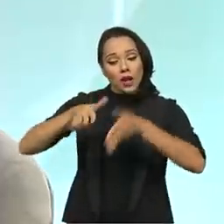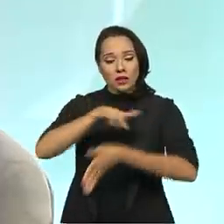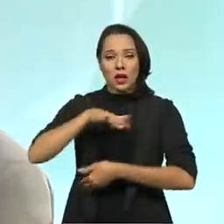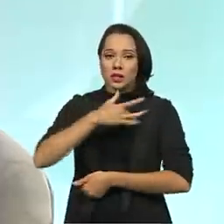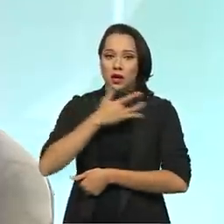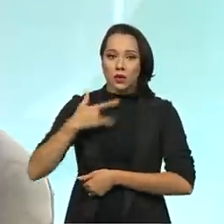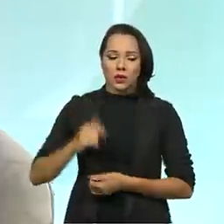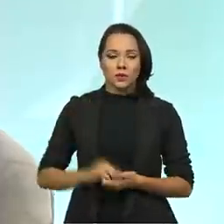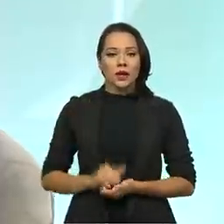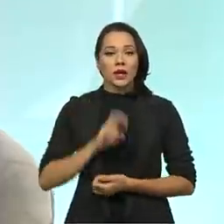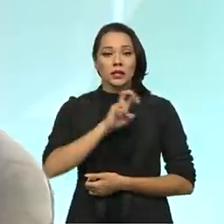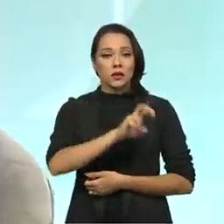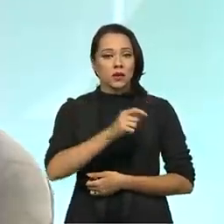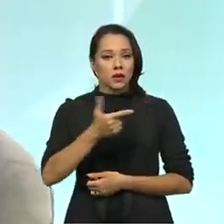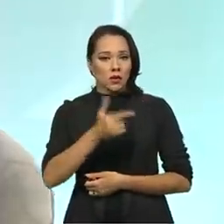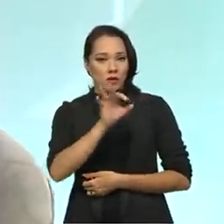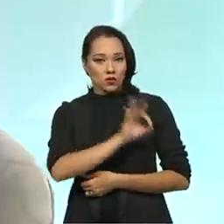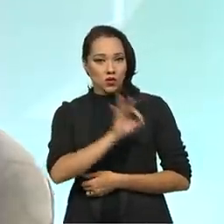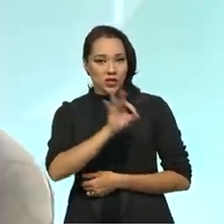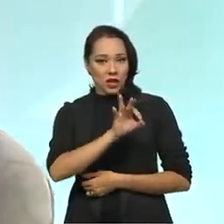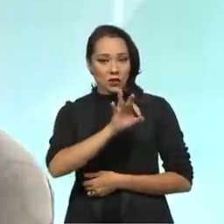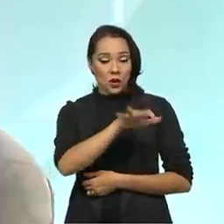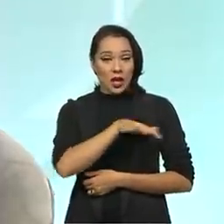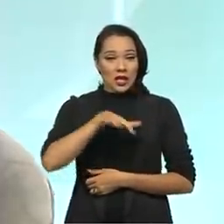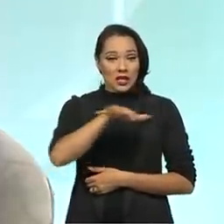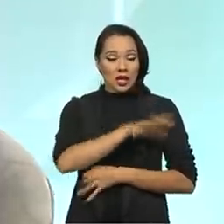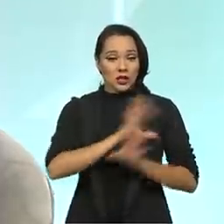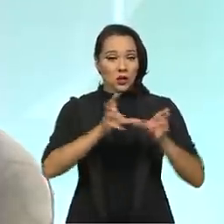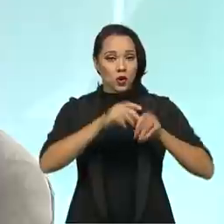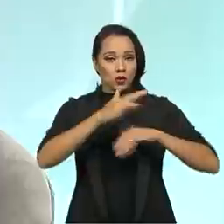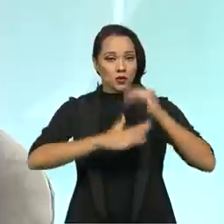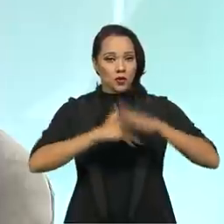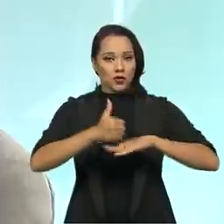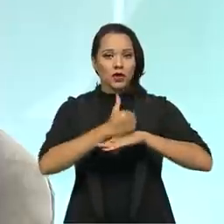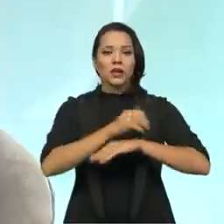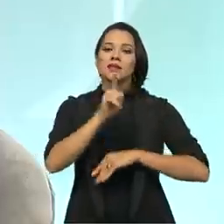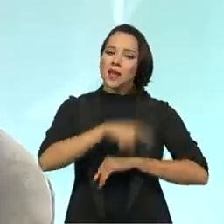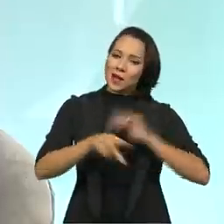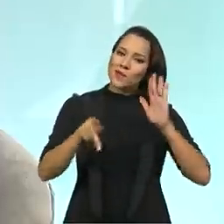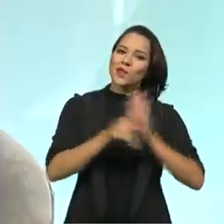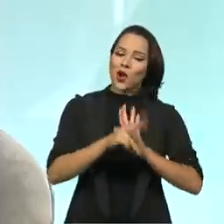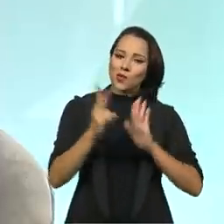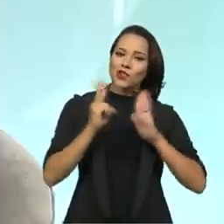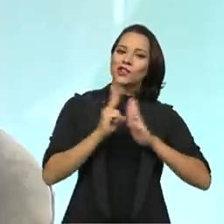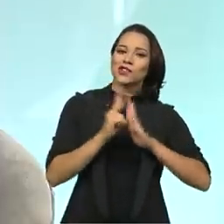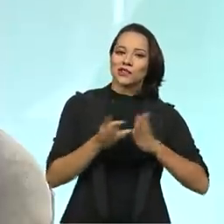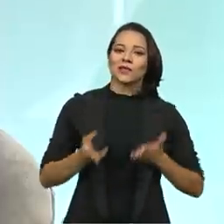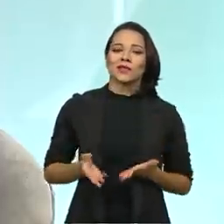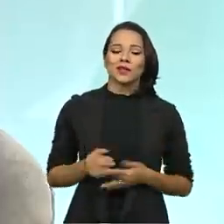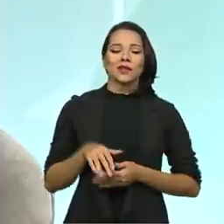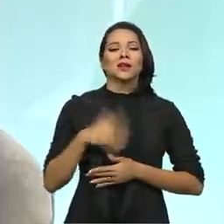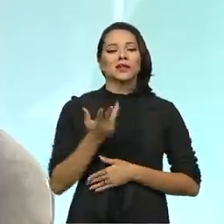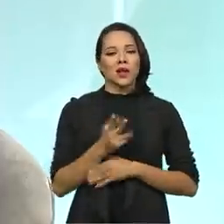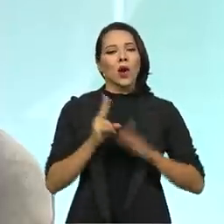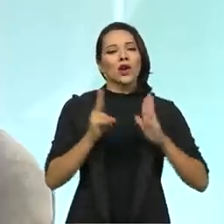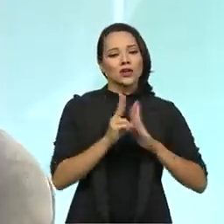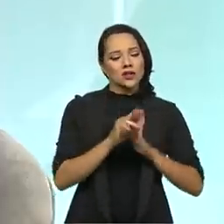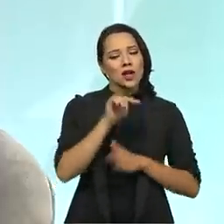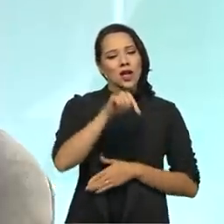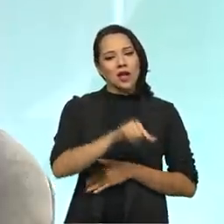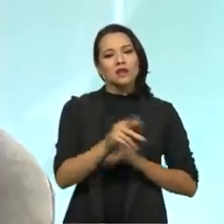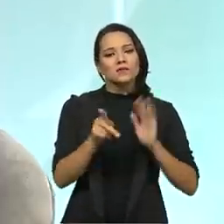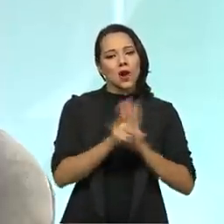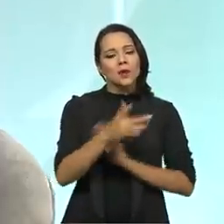E 52% desse efetivo são os próprios indígenas. Então, os indígenas são agentes